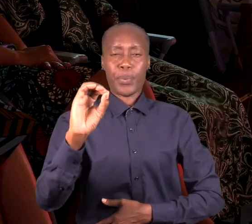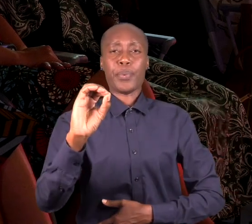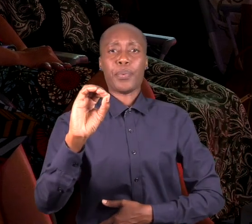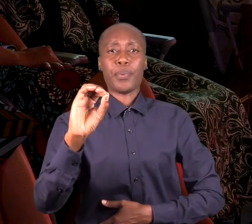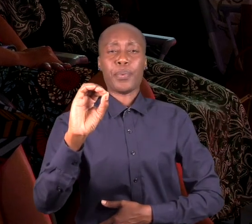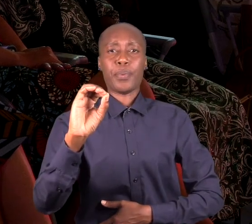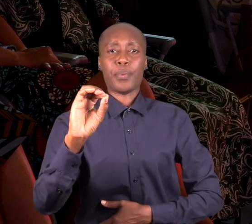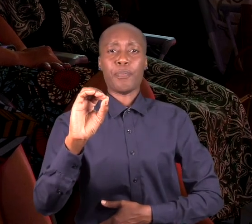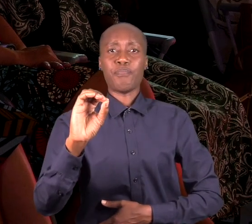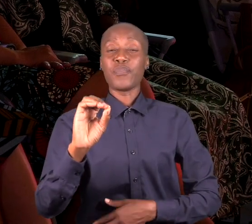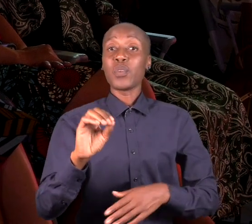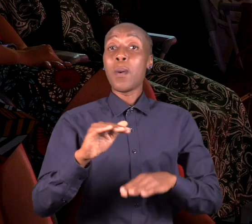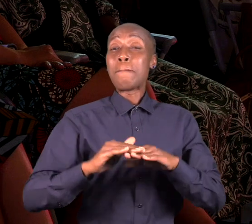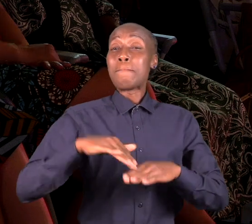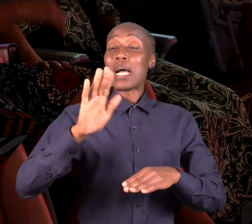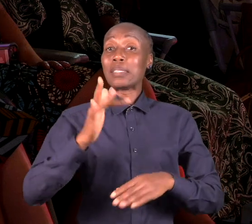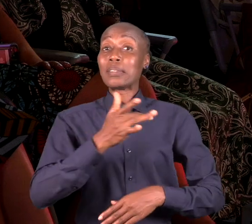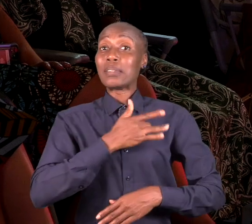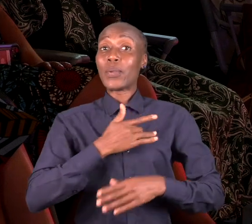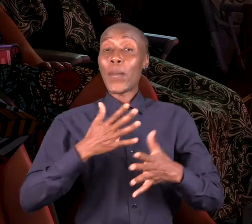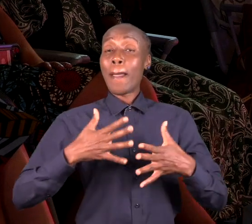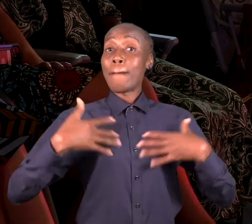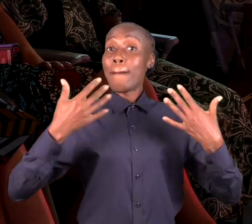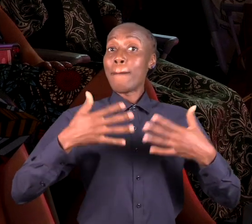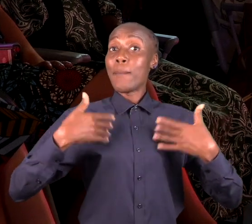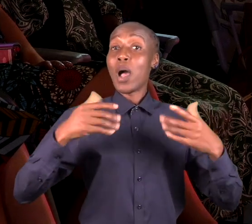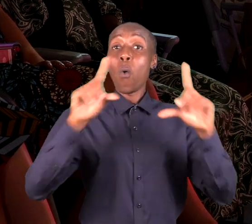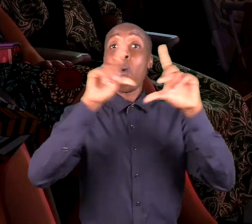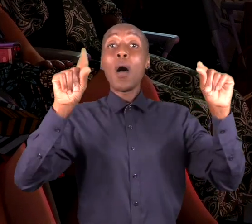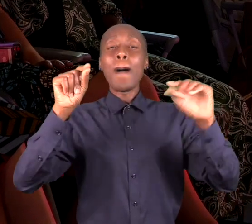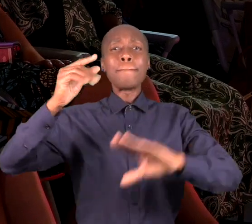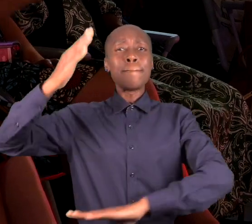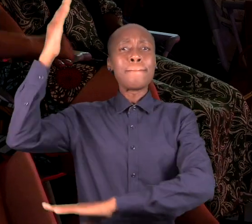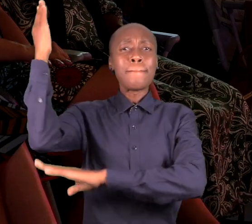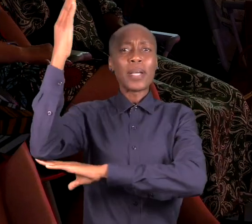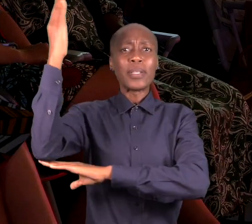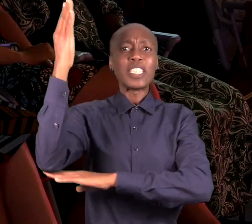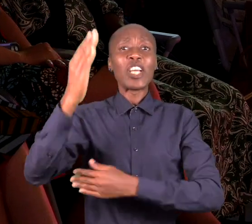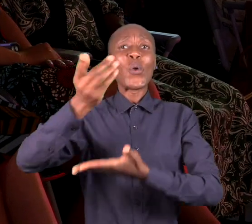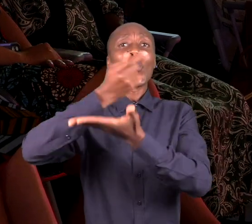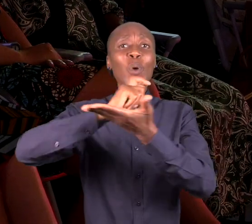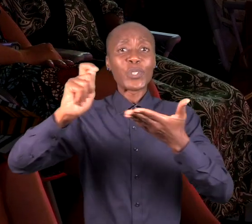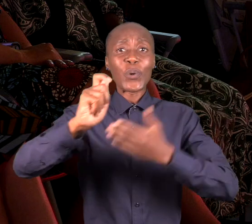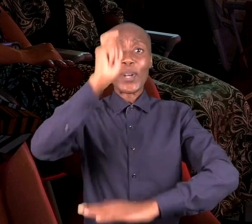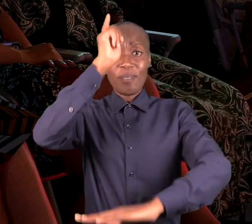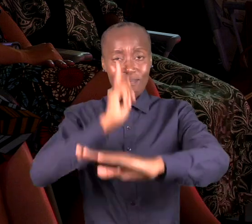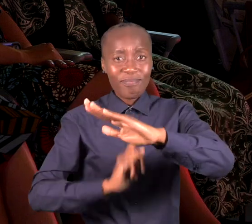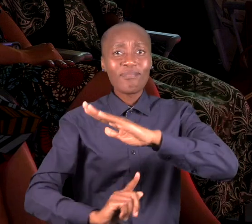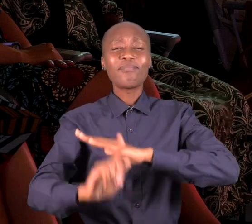O que mais animava-nos eram as palestras que disseminávamos nas escolas,